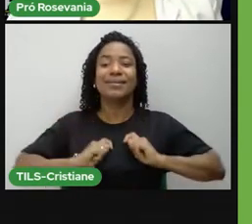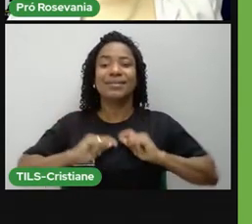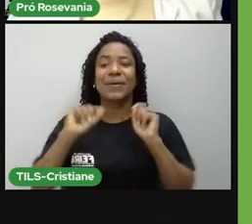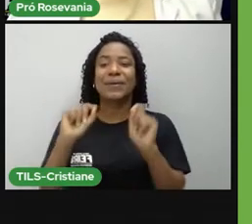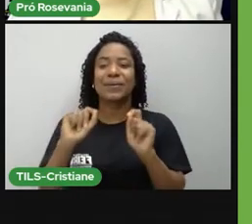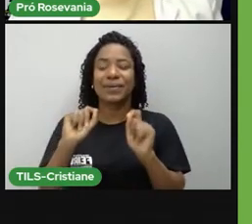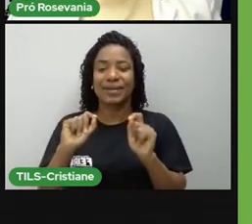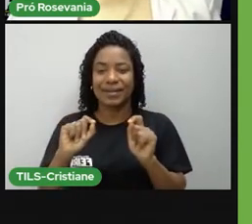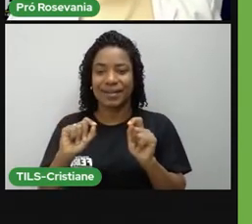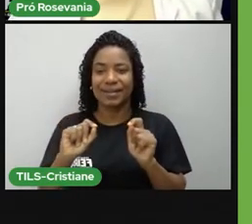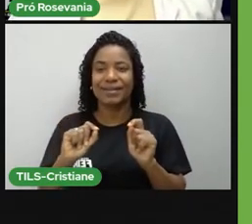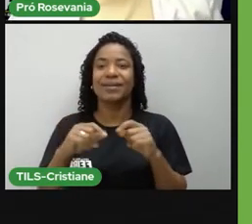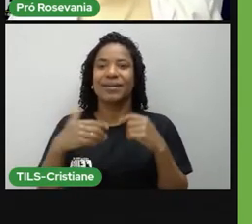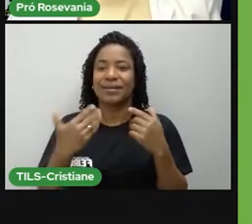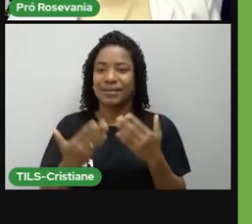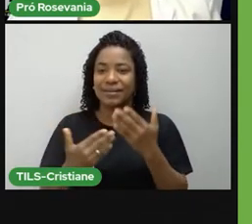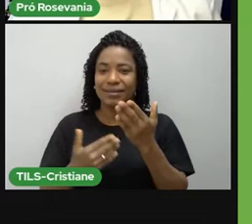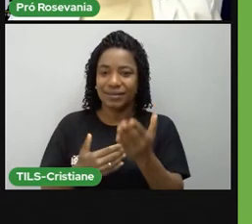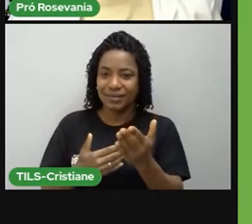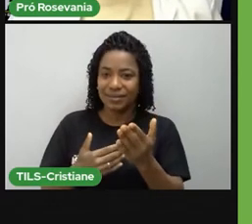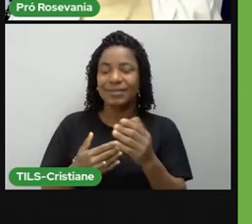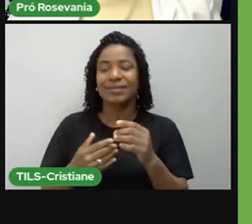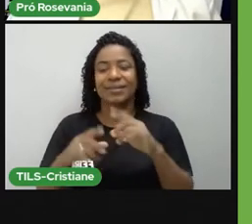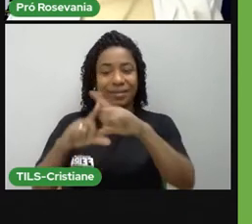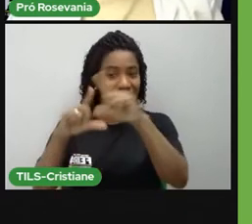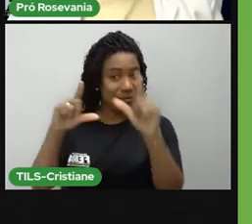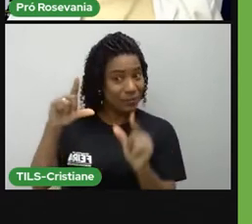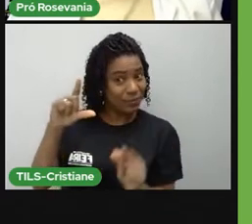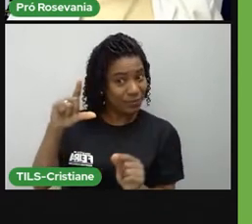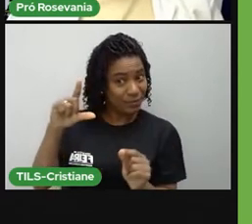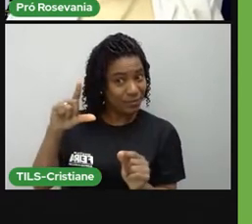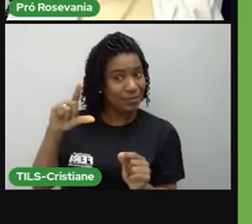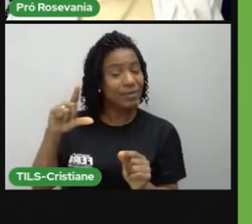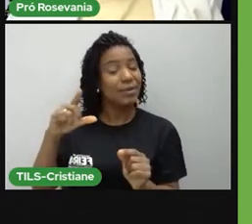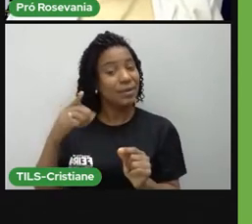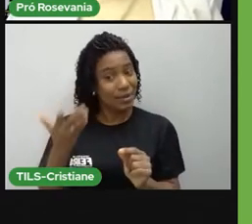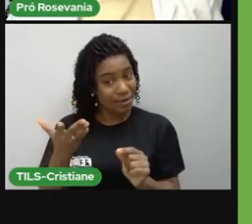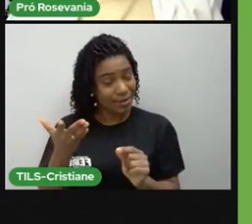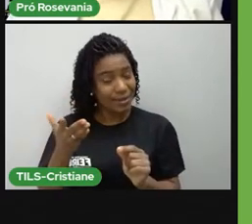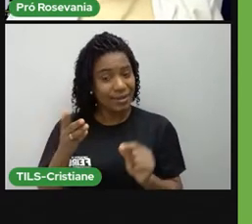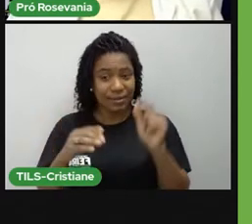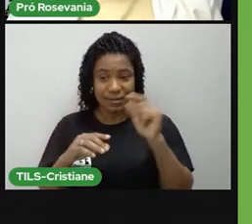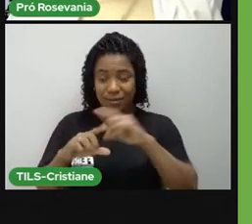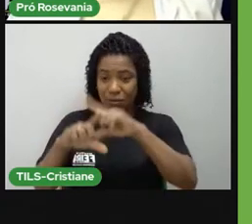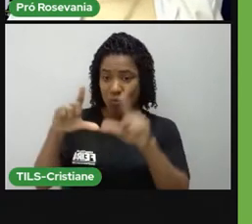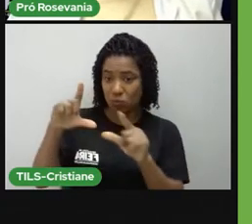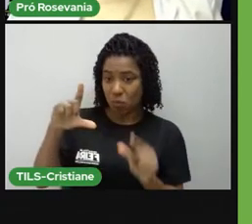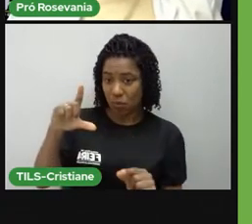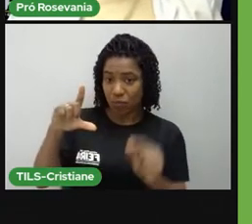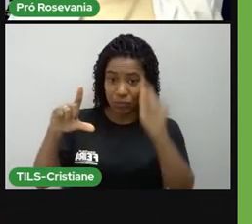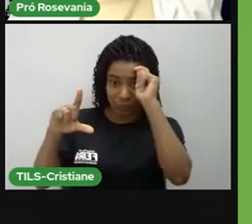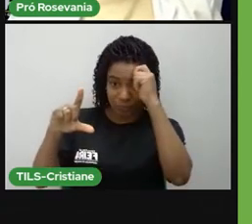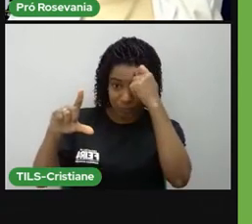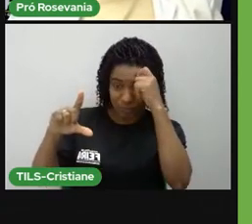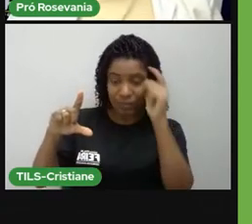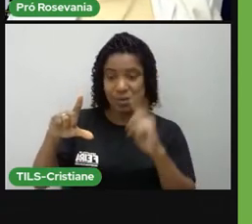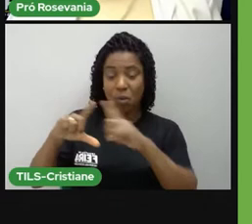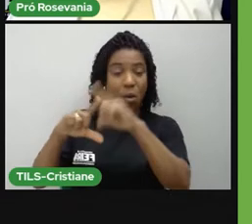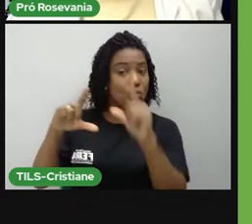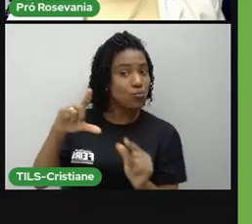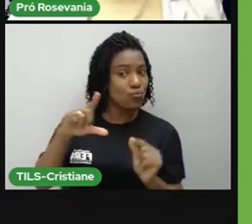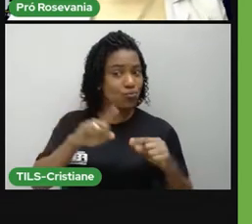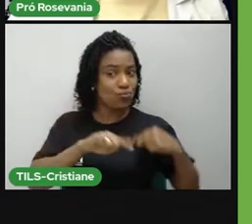agora a gente não chama mais assim, a gente chama afrodescendentes, né, é justamente a capoeira, né, que